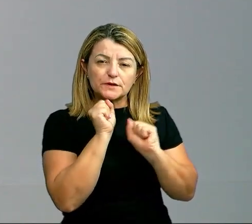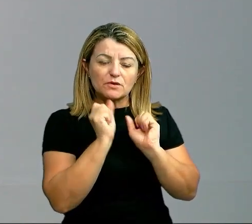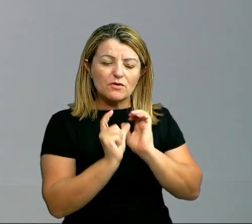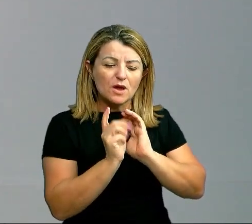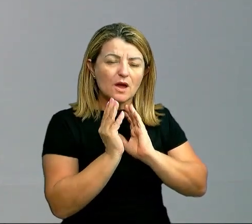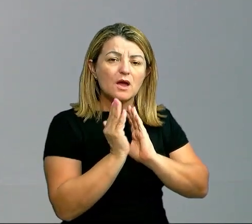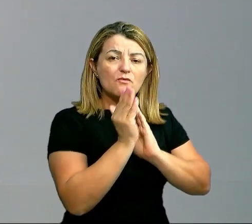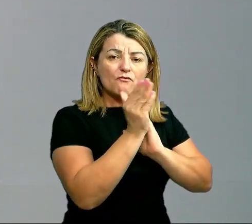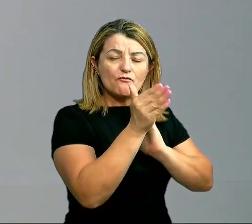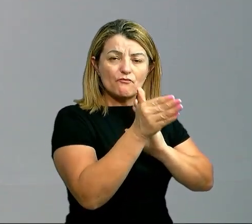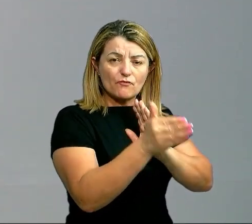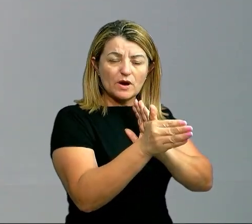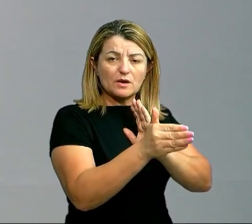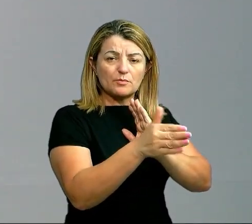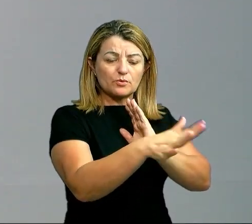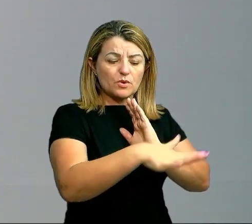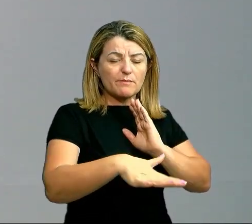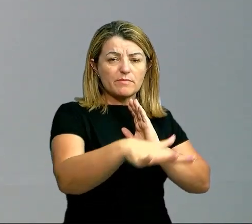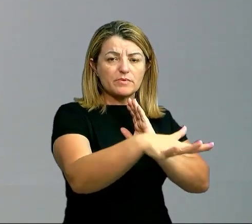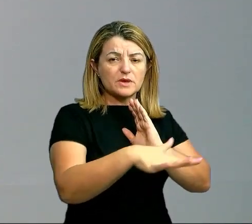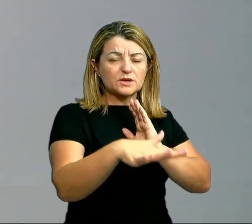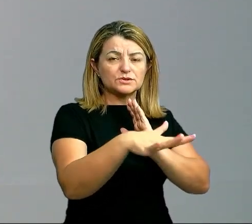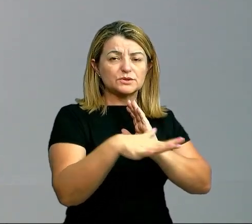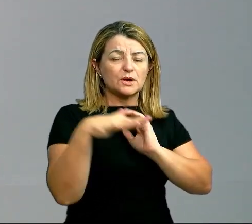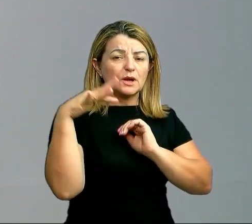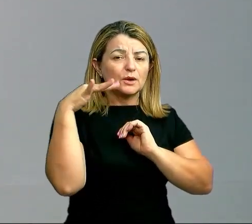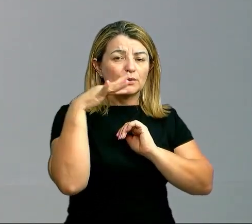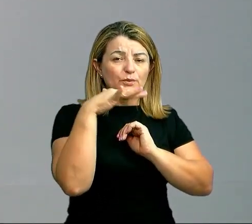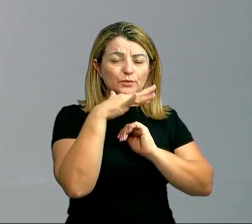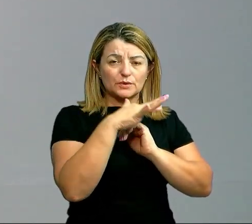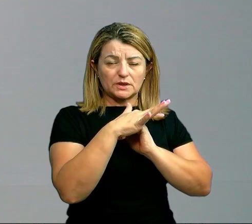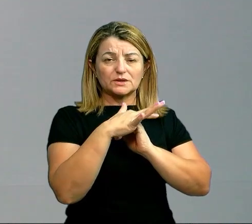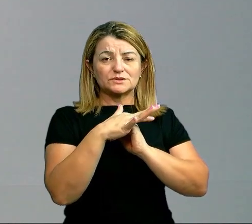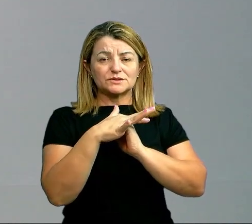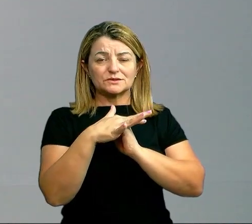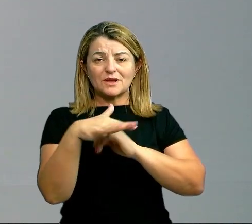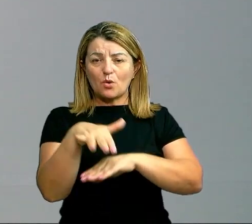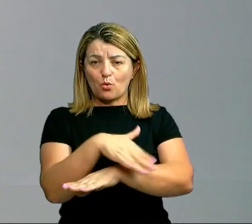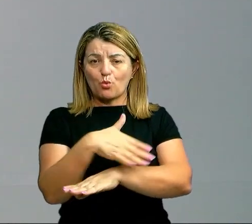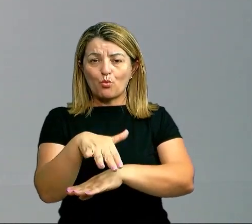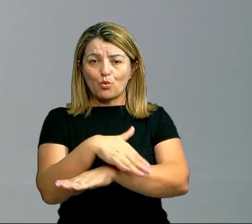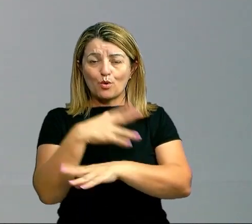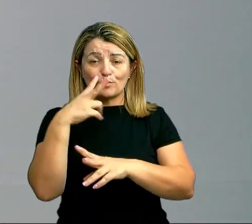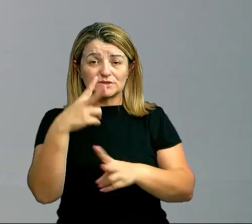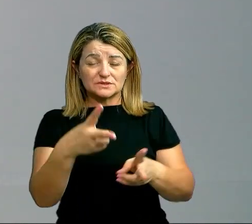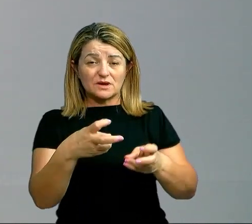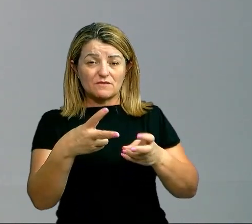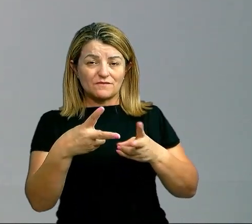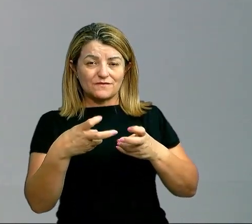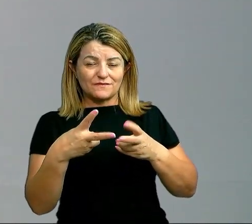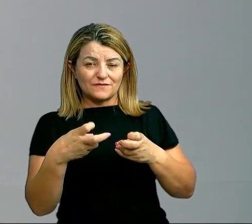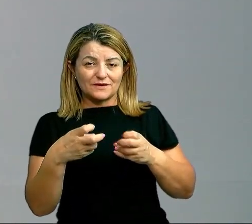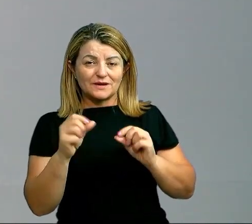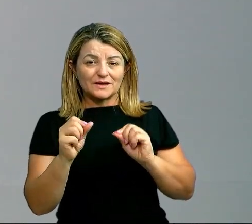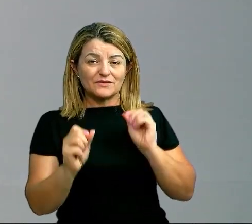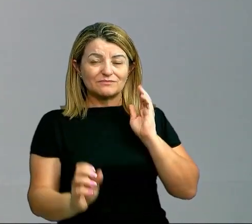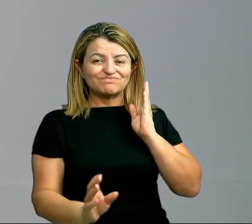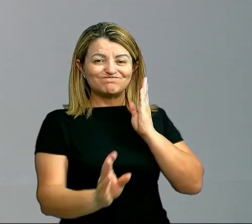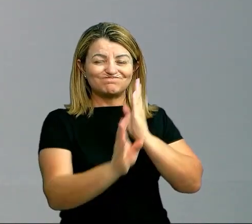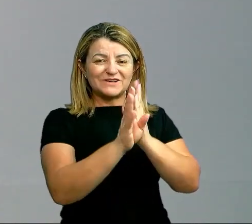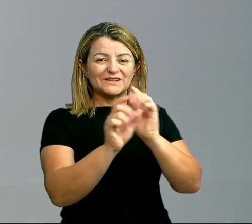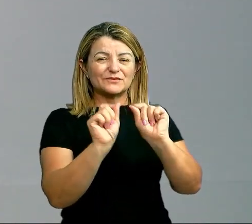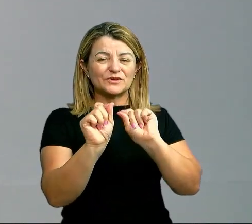para um ambiente, no caso, um ambiente normal, um ambiente na rua, você vai observar o quê? Que ali vai ter uma